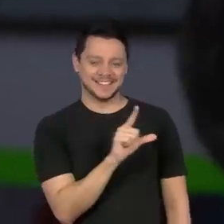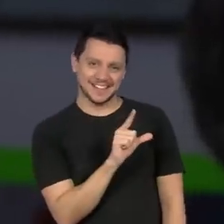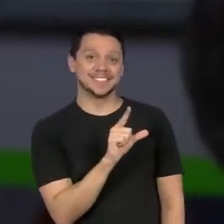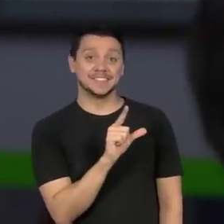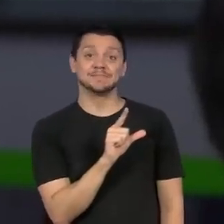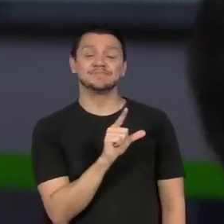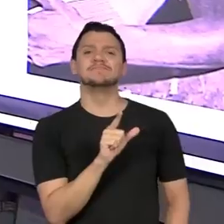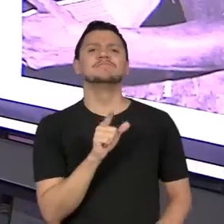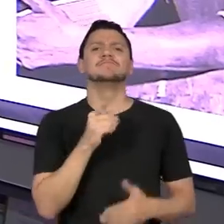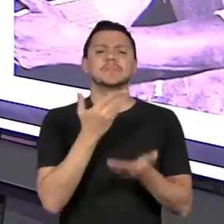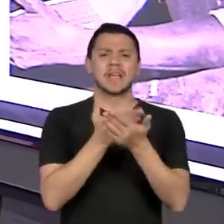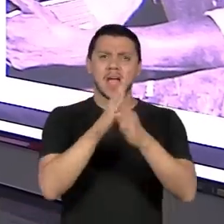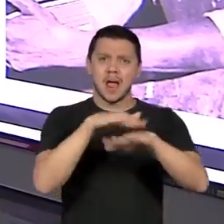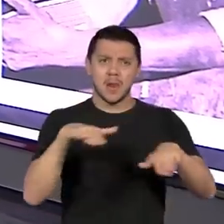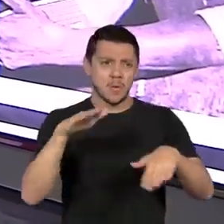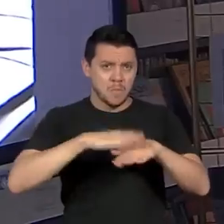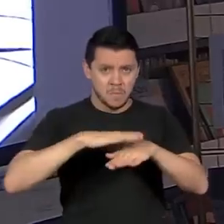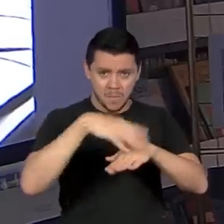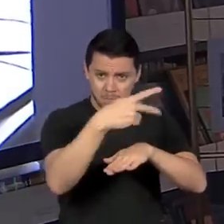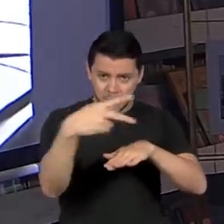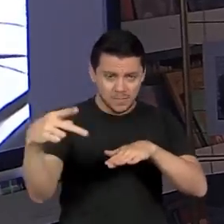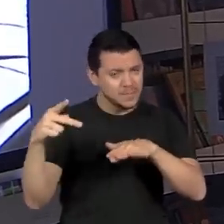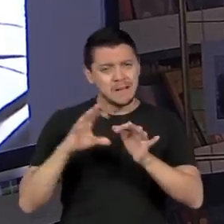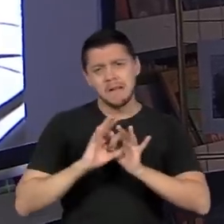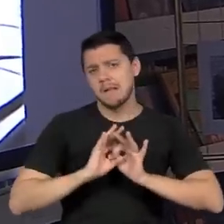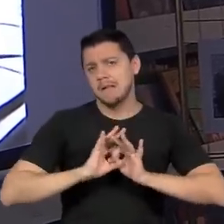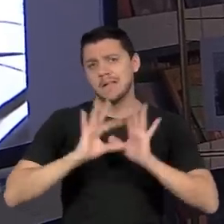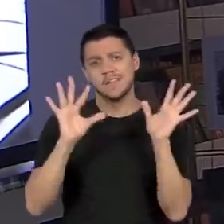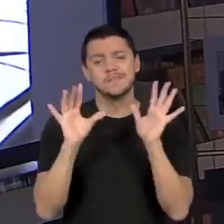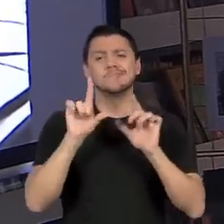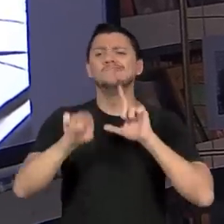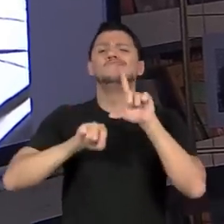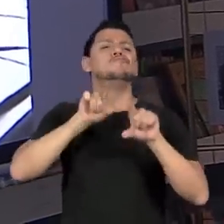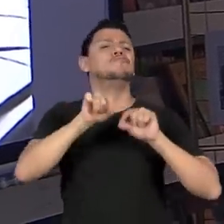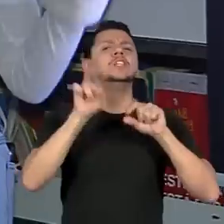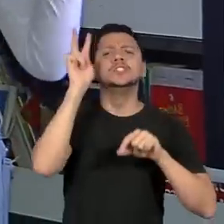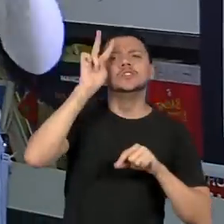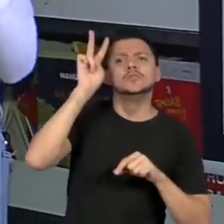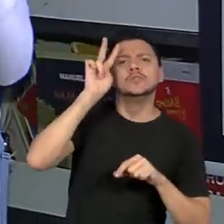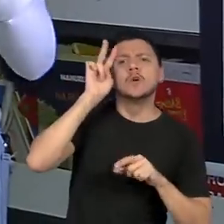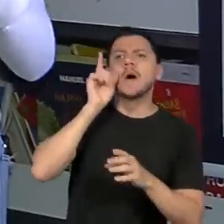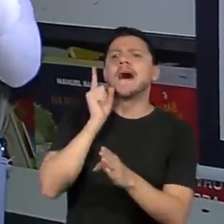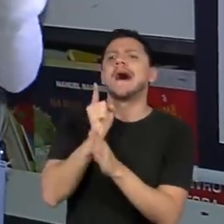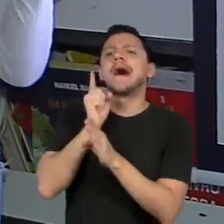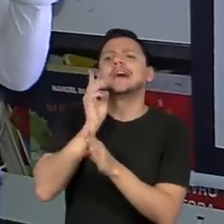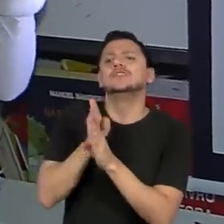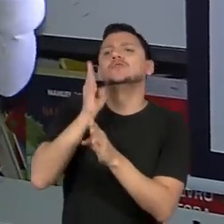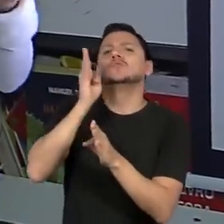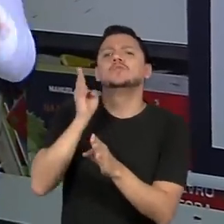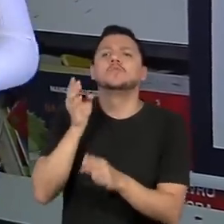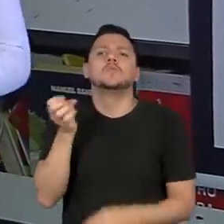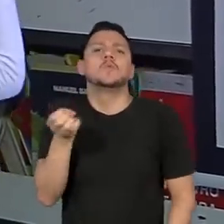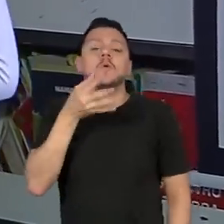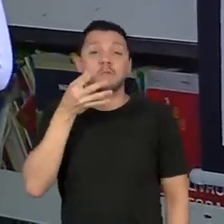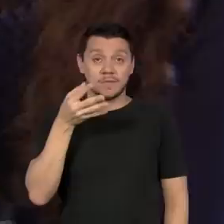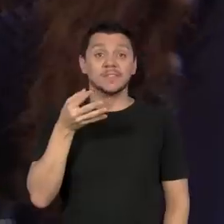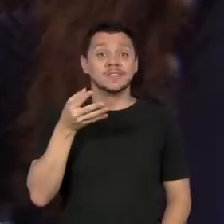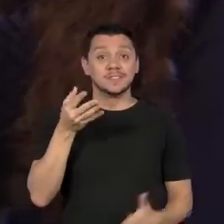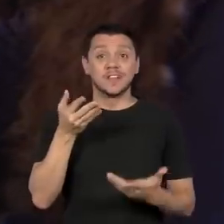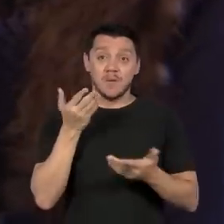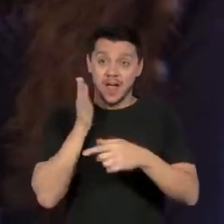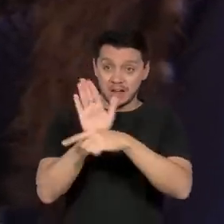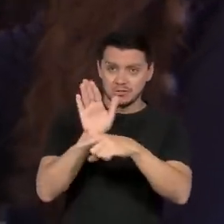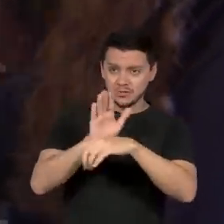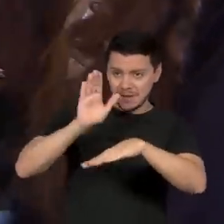Os alunos têm autonomia para escolher e apresentar as histórias que descobriram. Um projeto que transforma alunos em